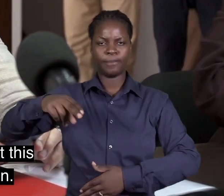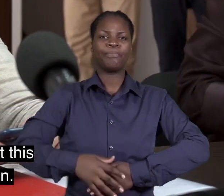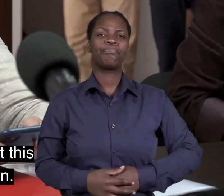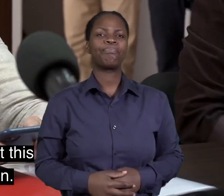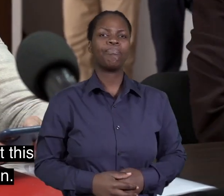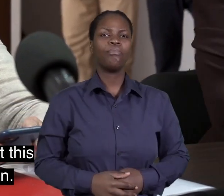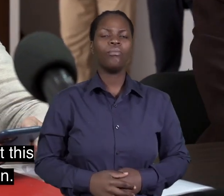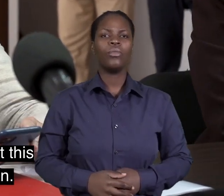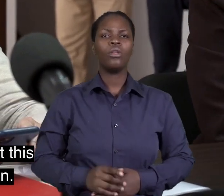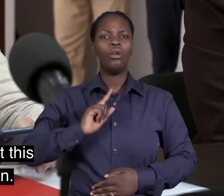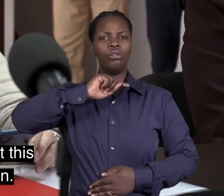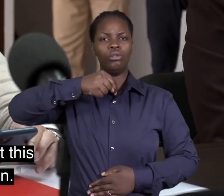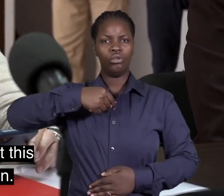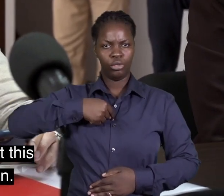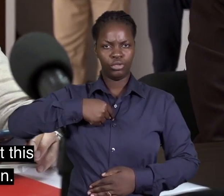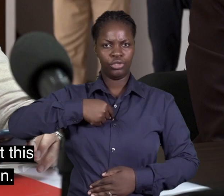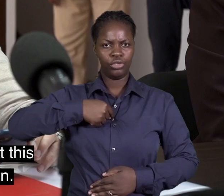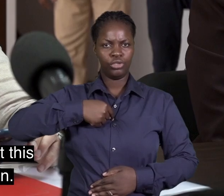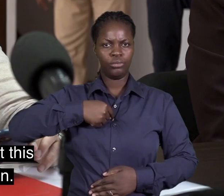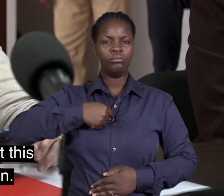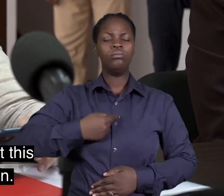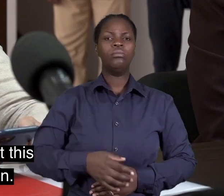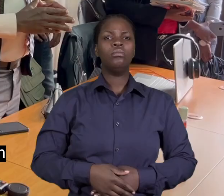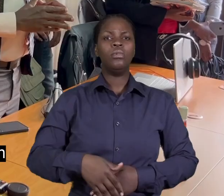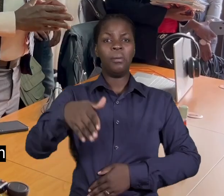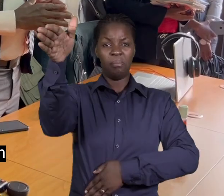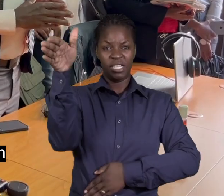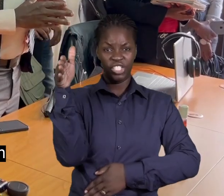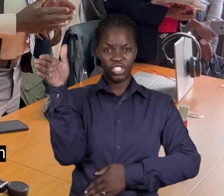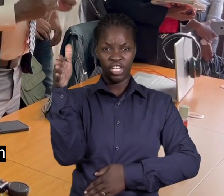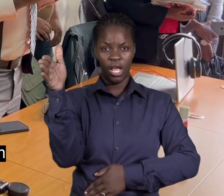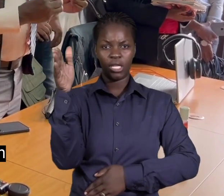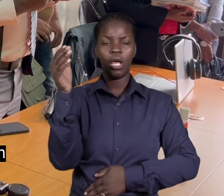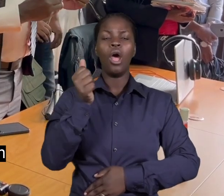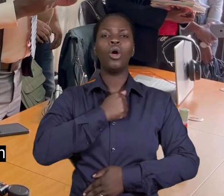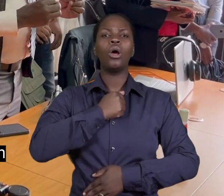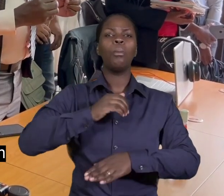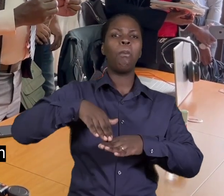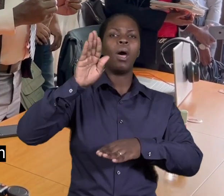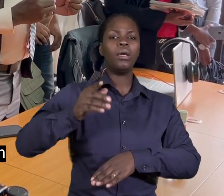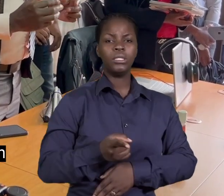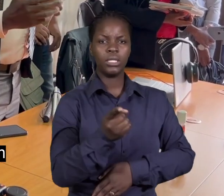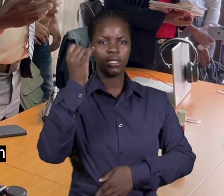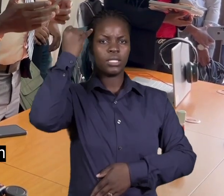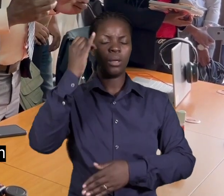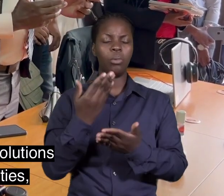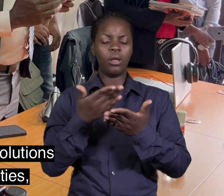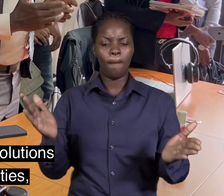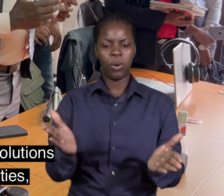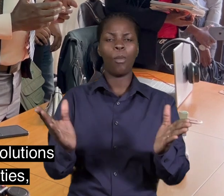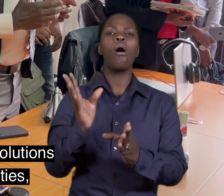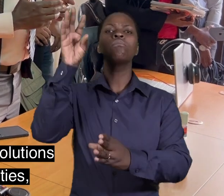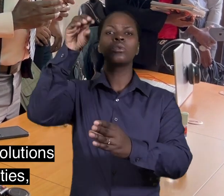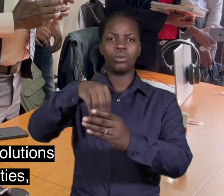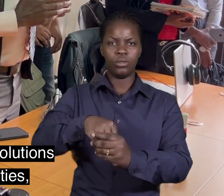a presente iniciativa pretende promover a inclusão. Para além do foco na inclusão de pessoas com deficiência, os